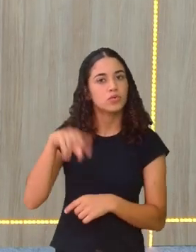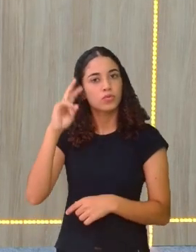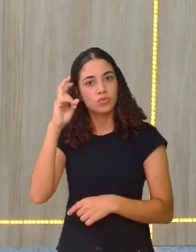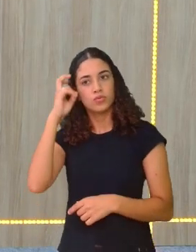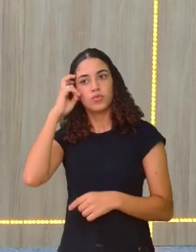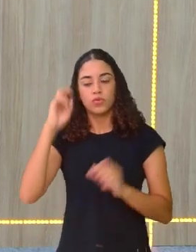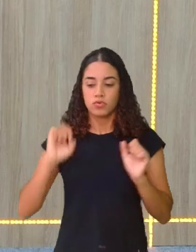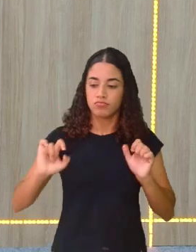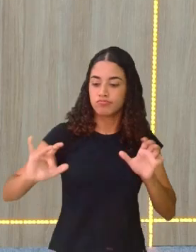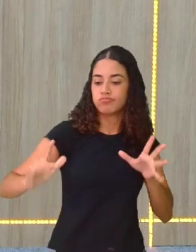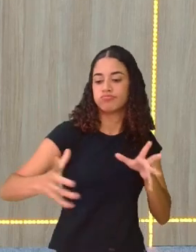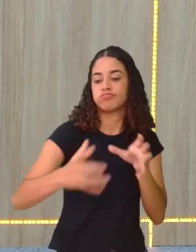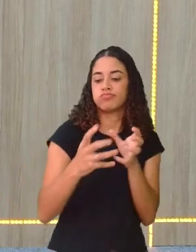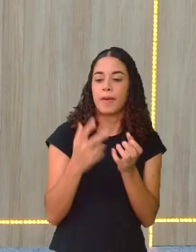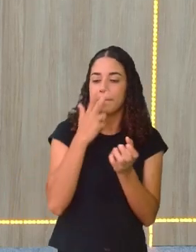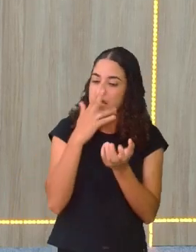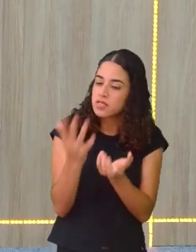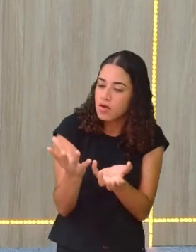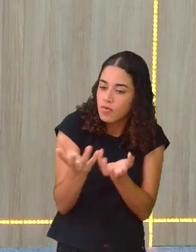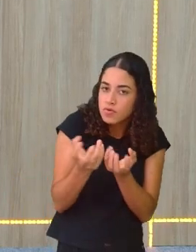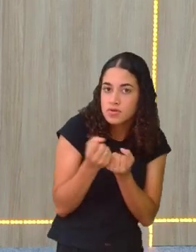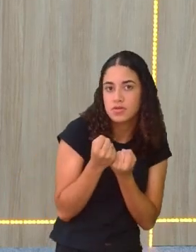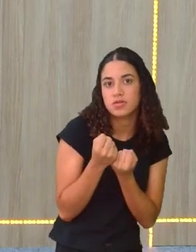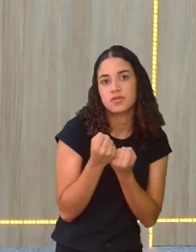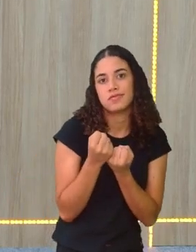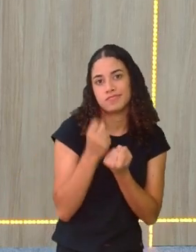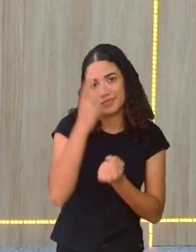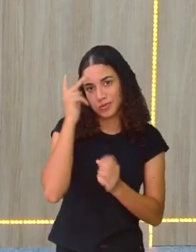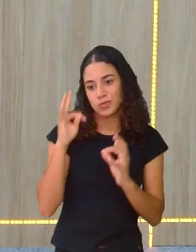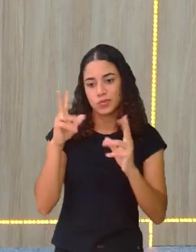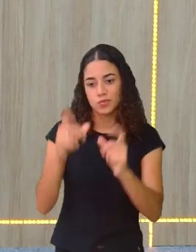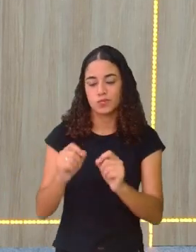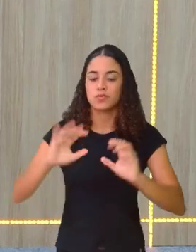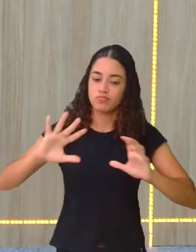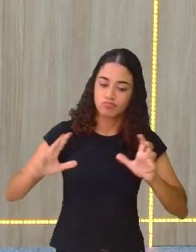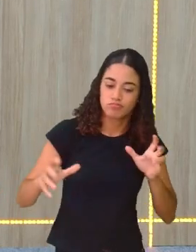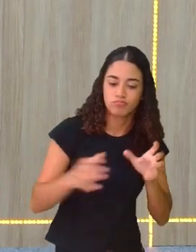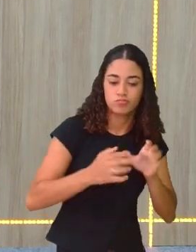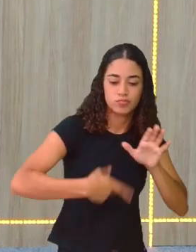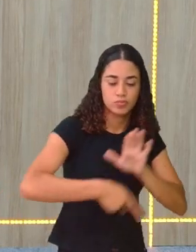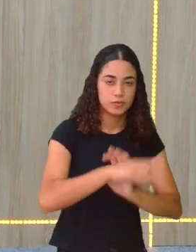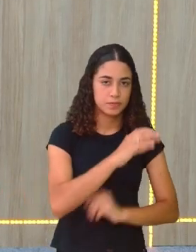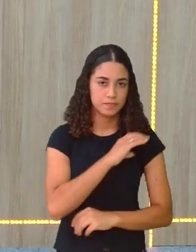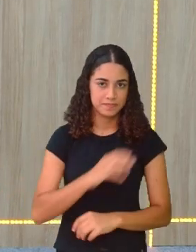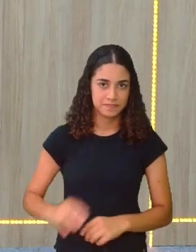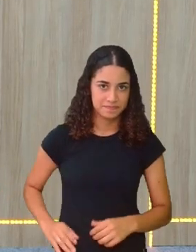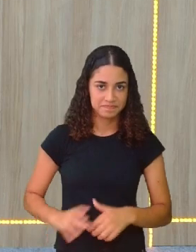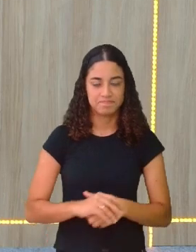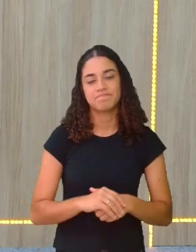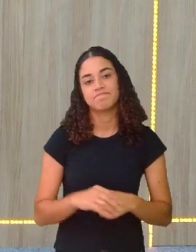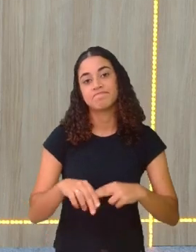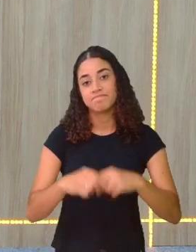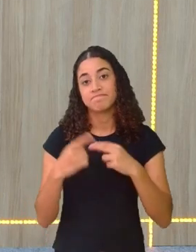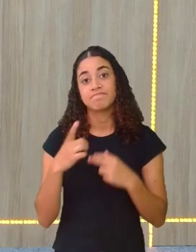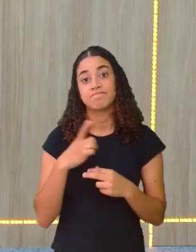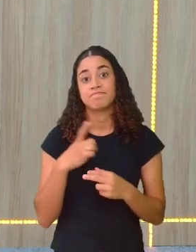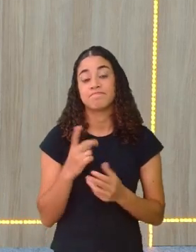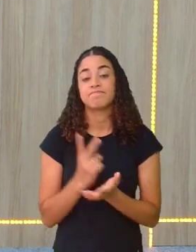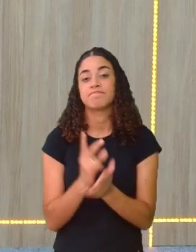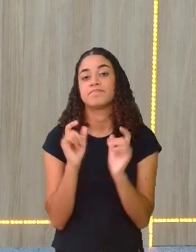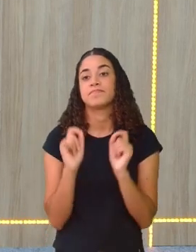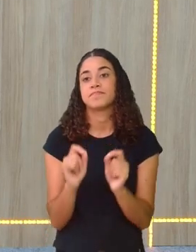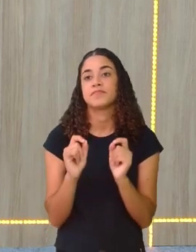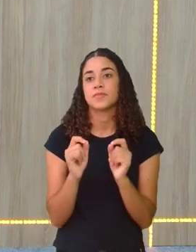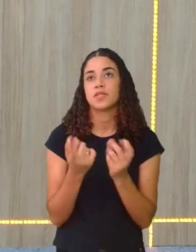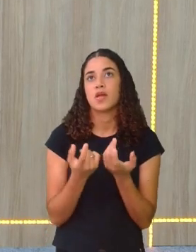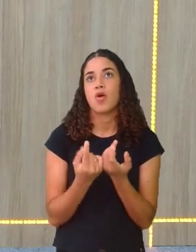de acolher, né? De trazer essas pessoas para o cristianismo. Então, é por isso também, sempre, a gente vai ver sempre um